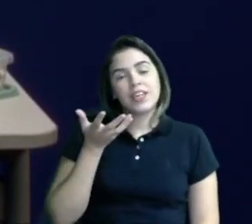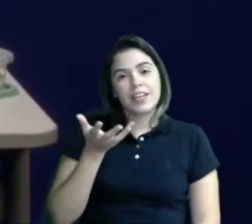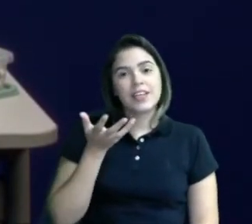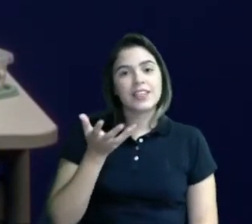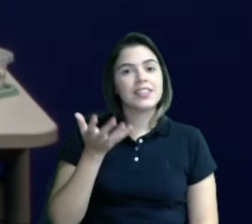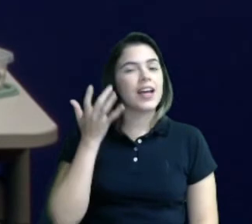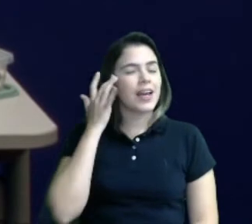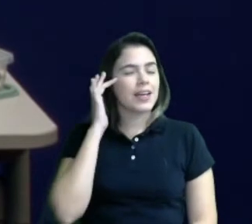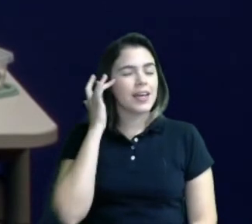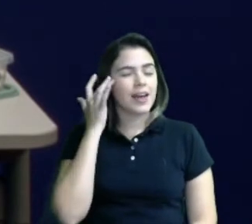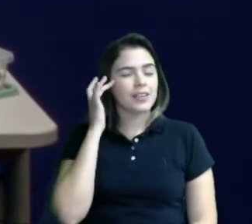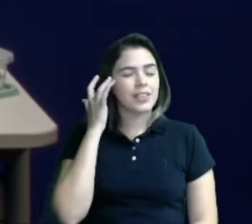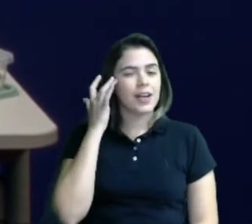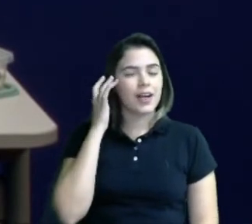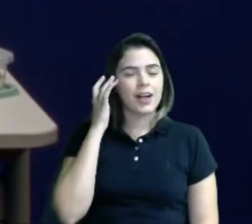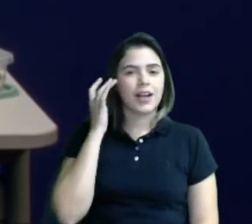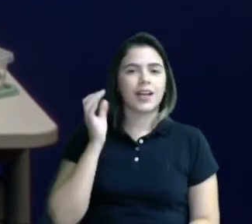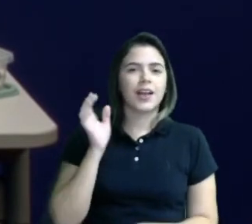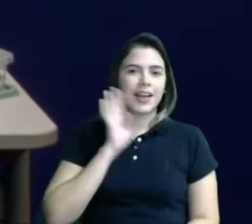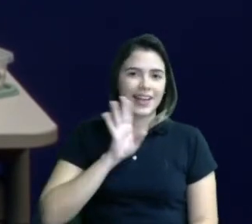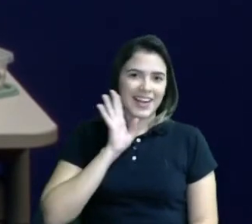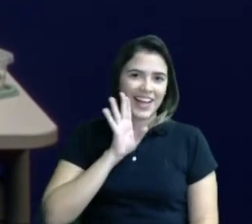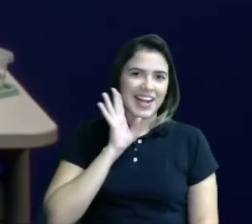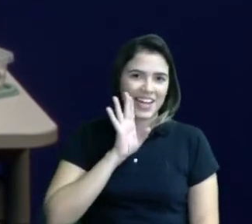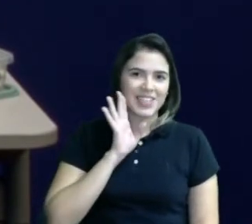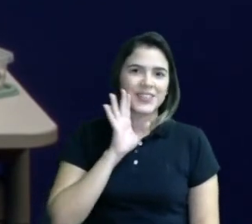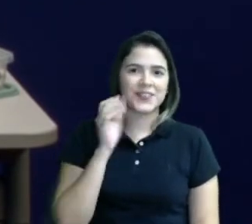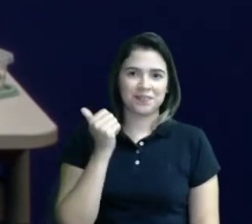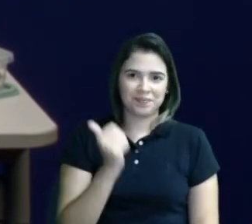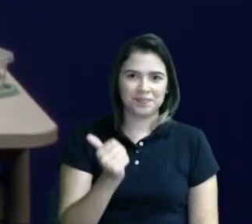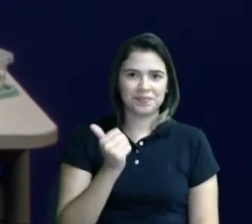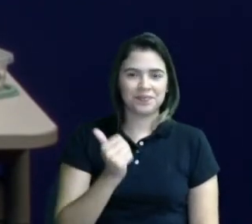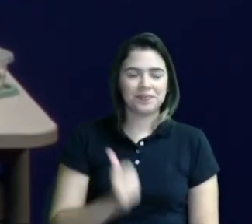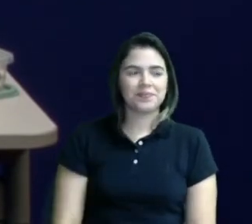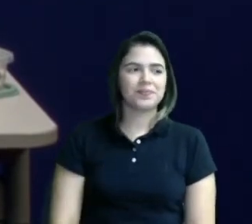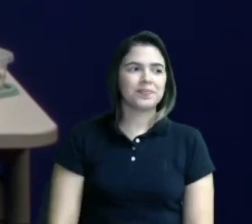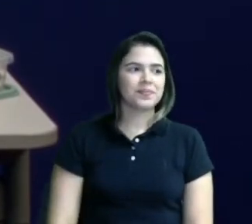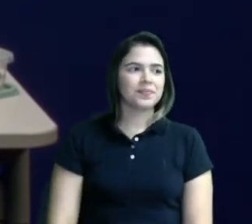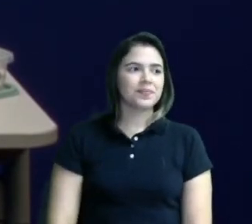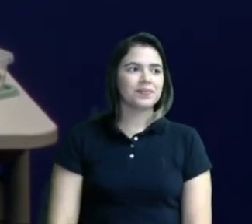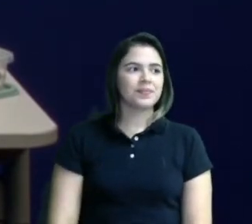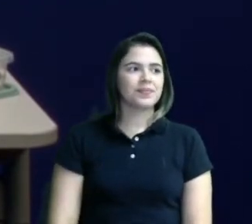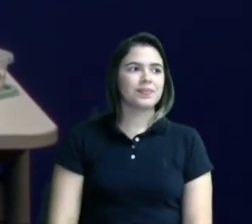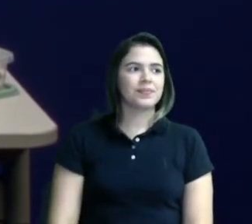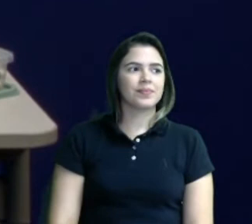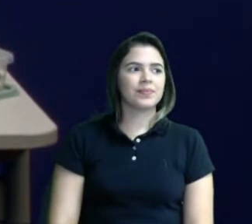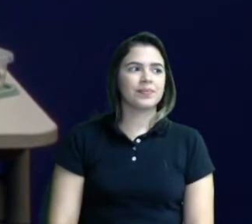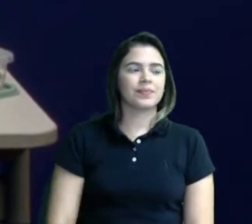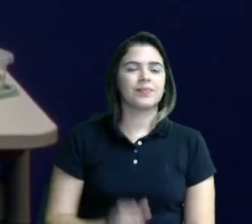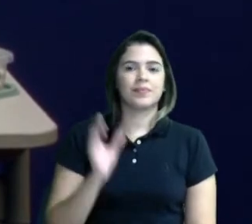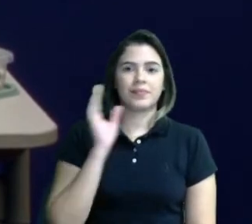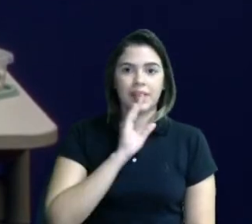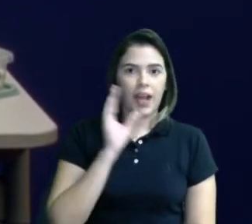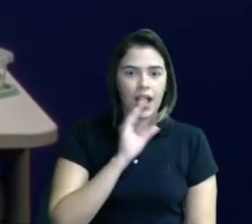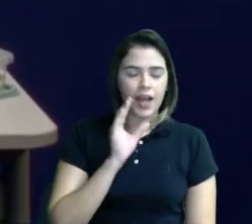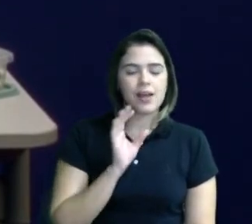que vai ficar legal. Tá certo? Deixa eu dar uma pressinha.